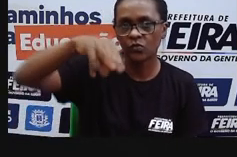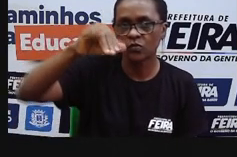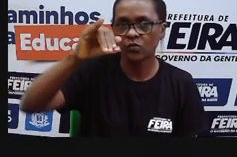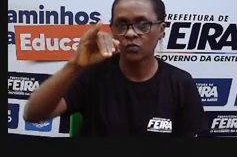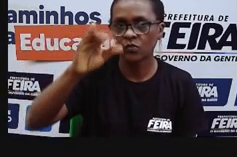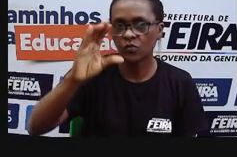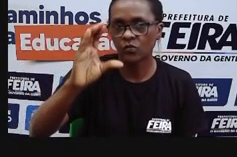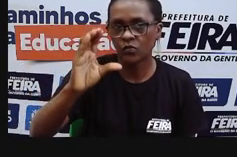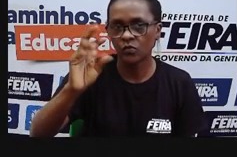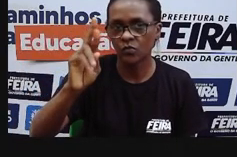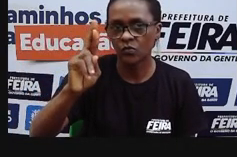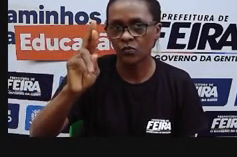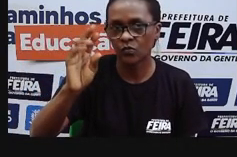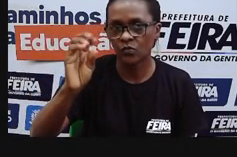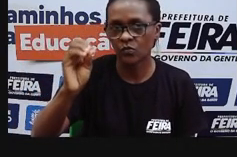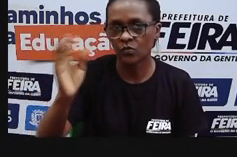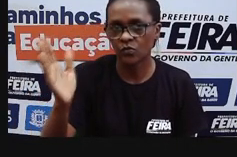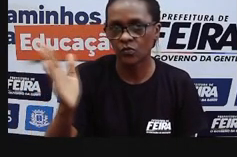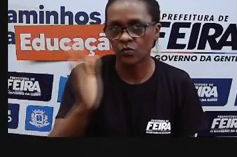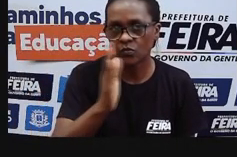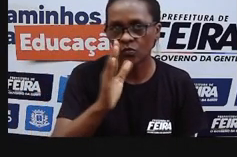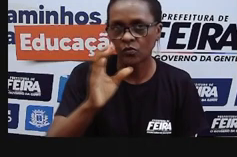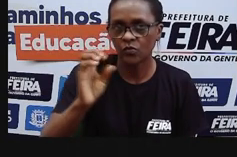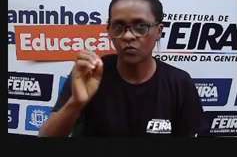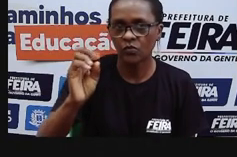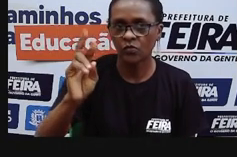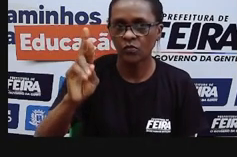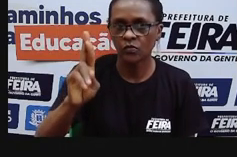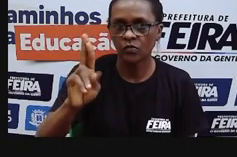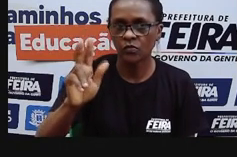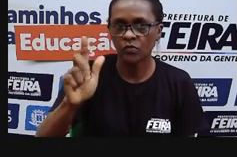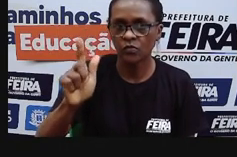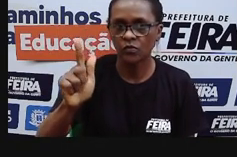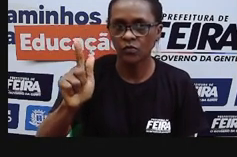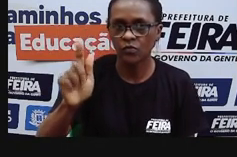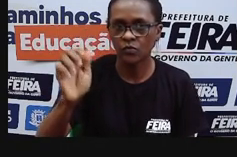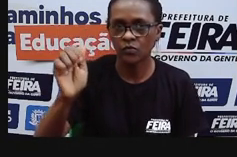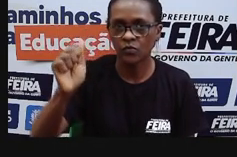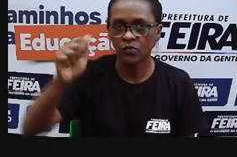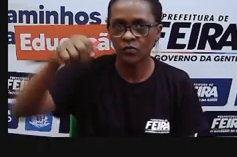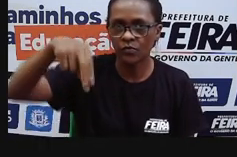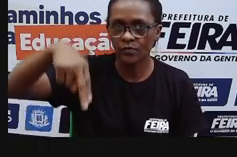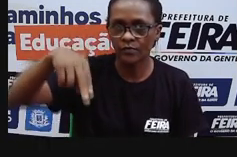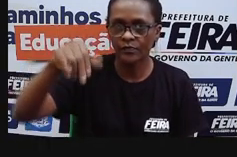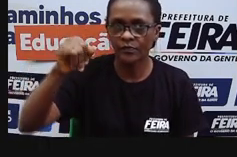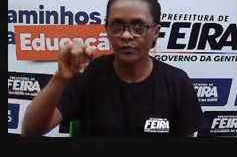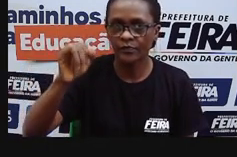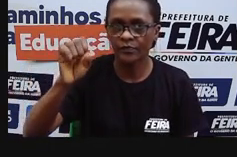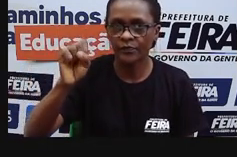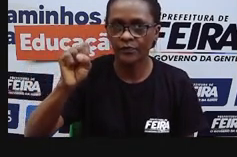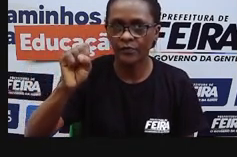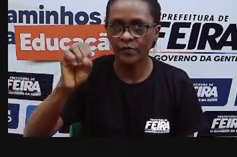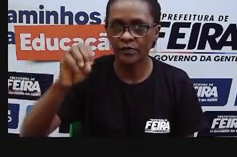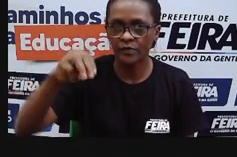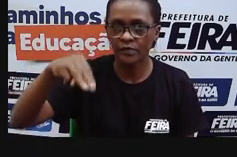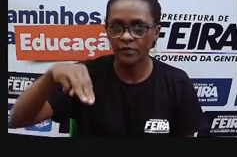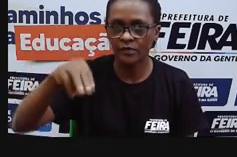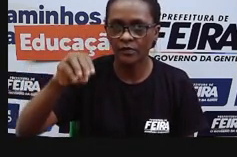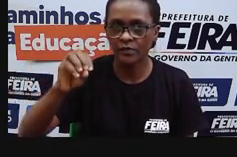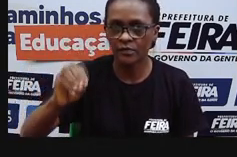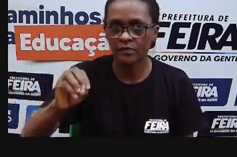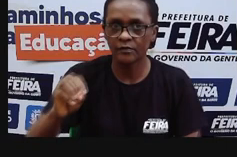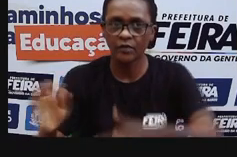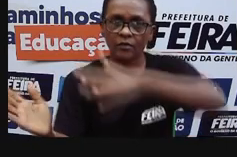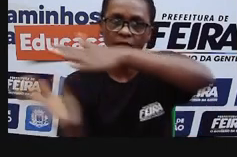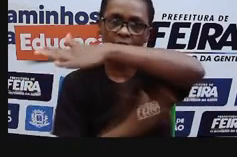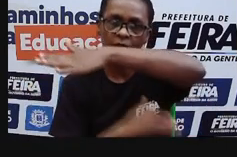as células, para a gente ver os micro-organismos. Mas, quem são esses micro-organismos? Por exemplo, algas, por exemplo,